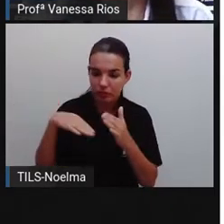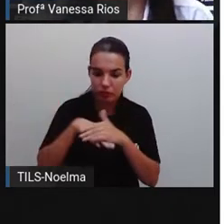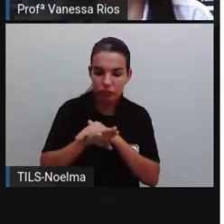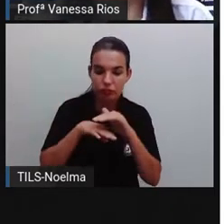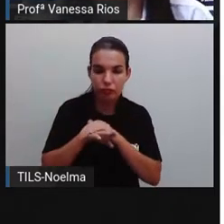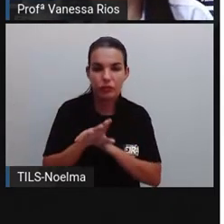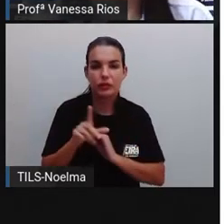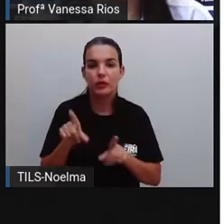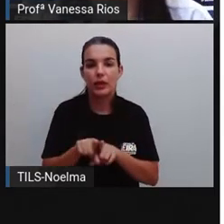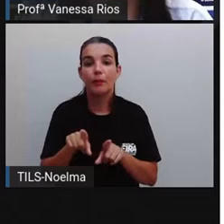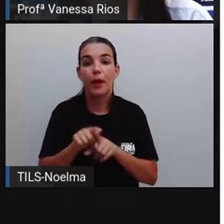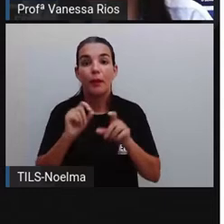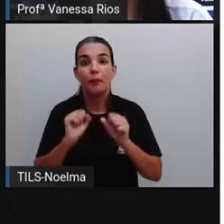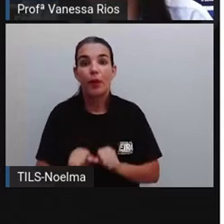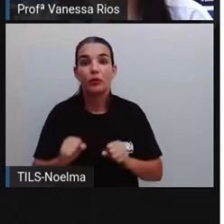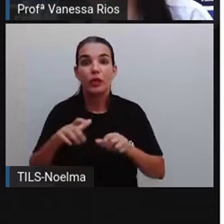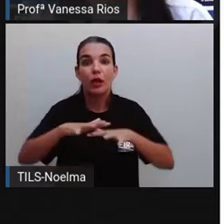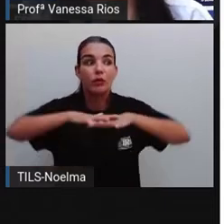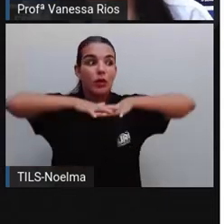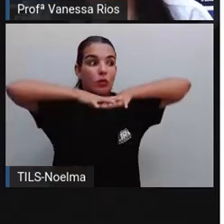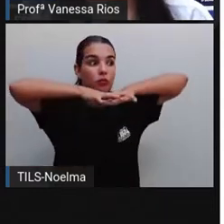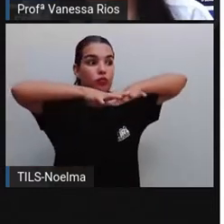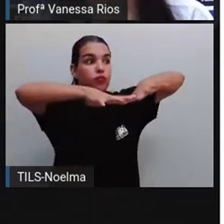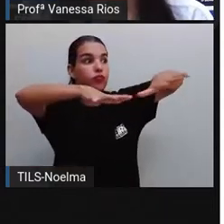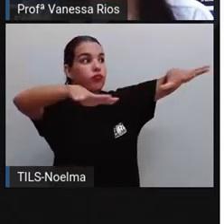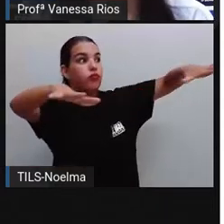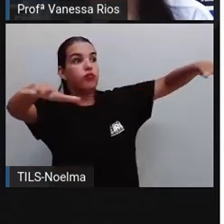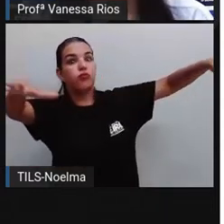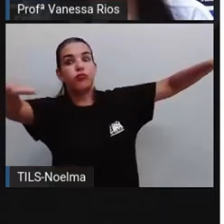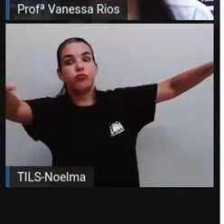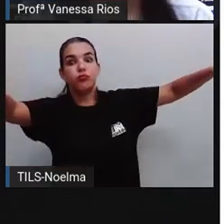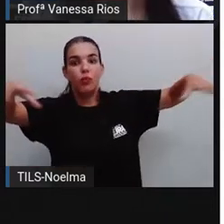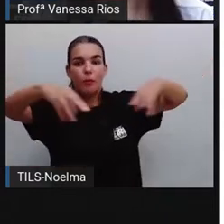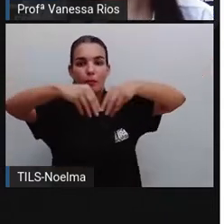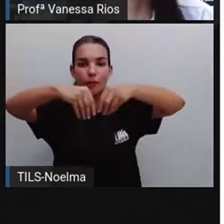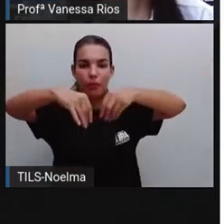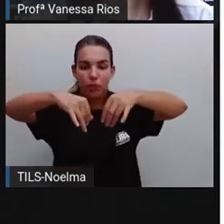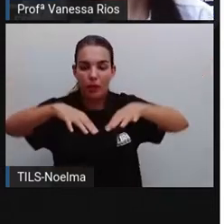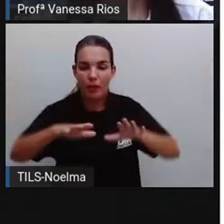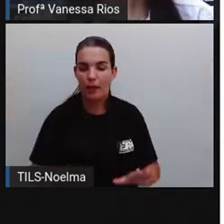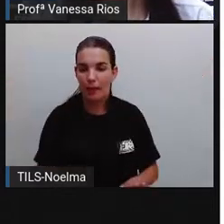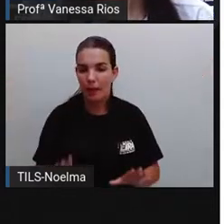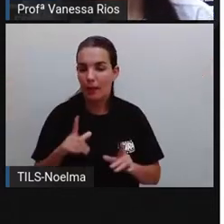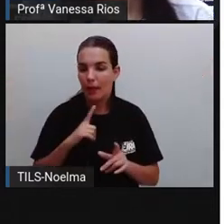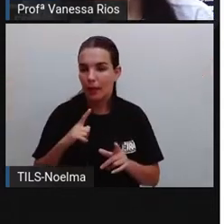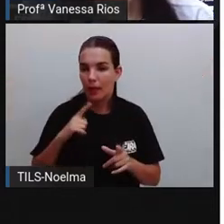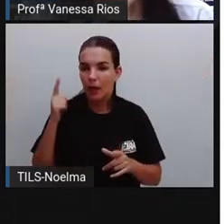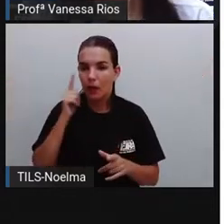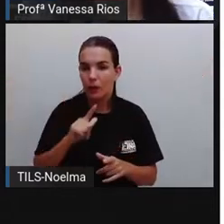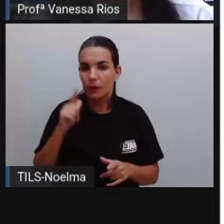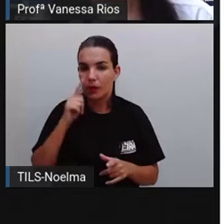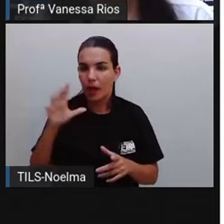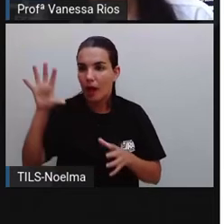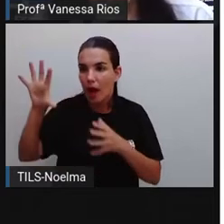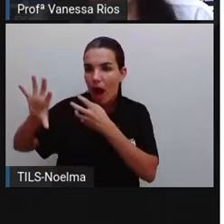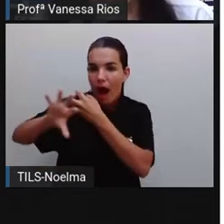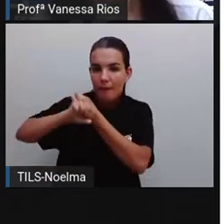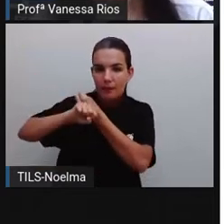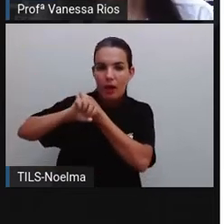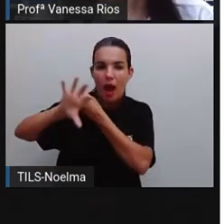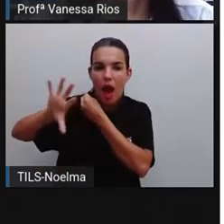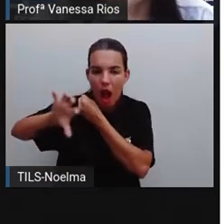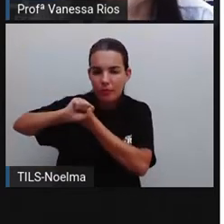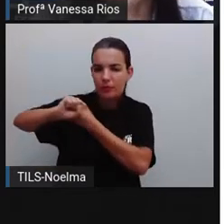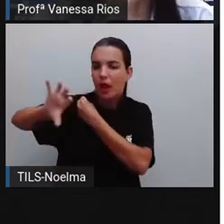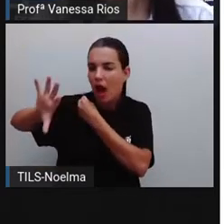estar também exposto em grandes terrenos, né? Em locais aí, onde vai conseguir absorver com